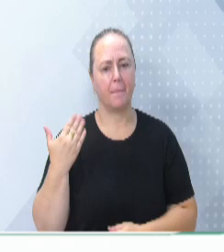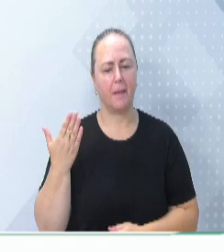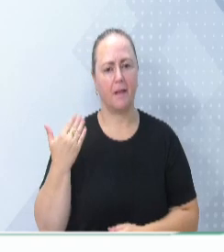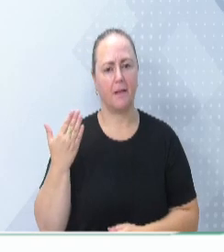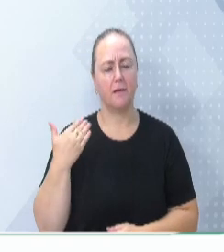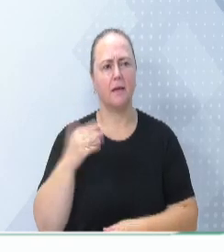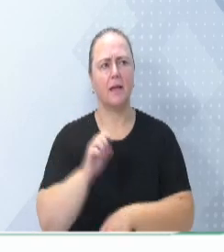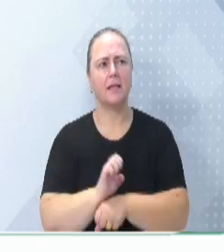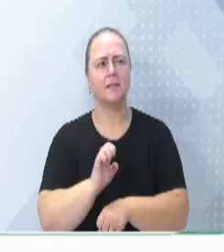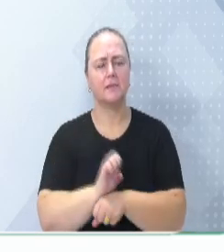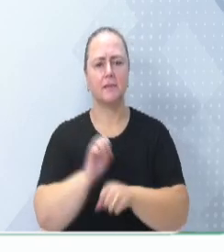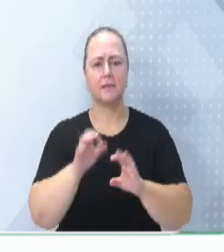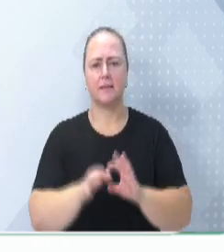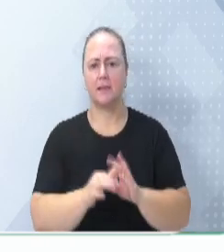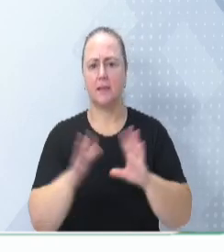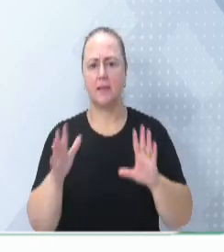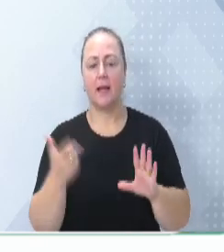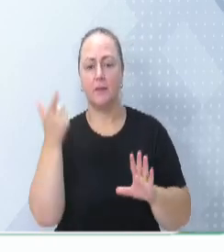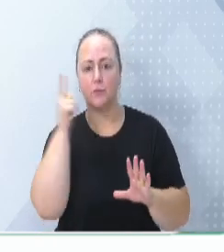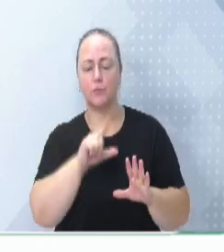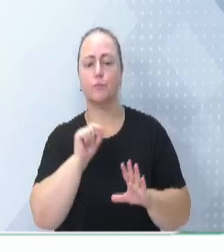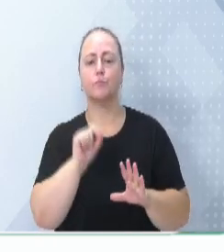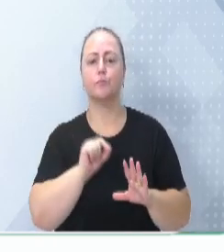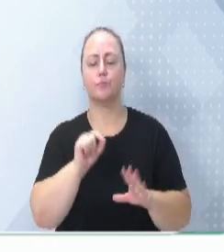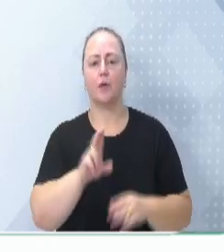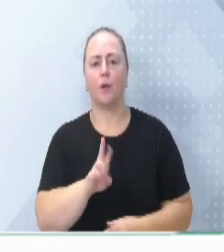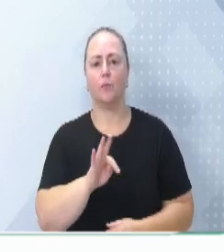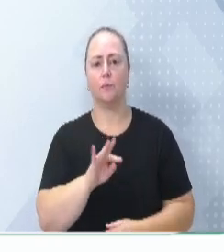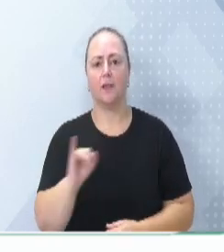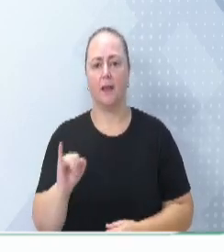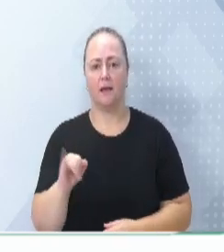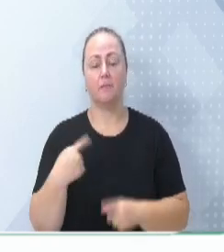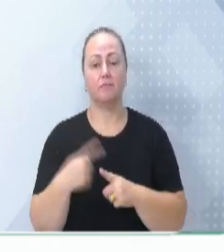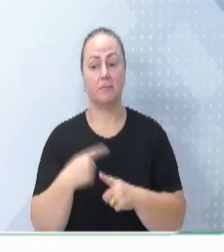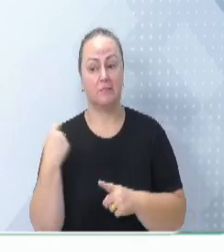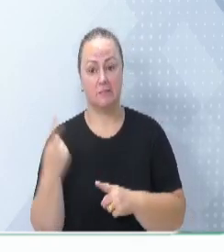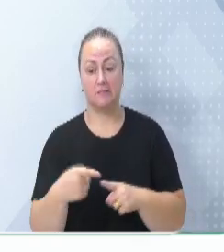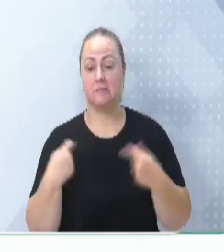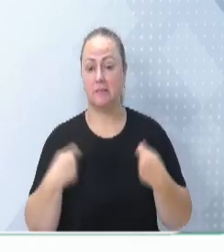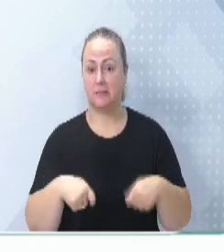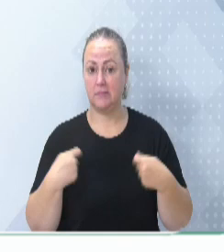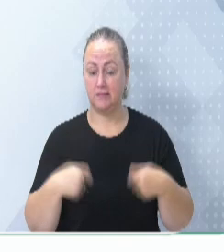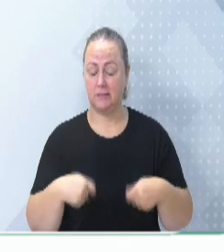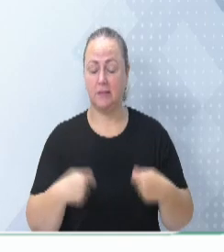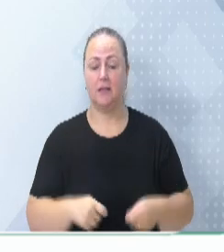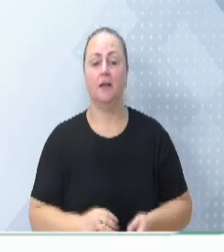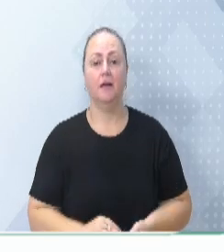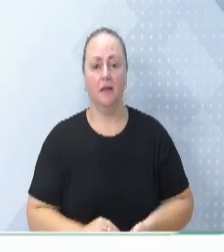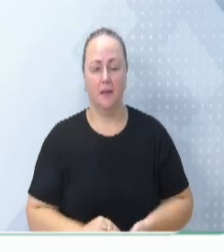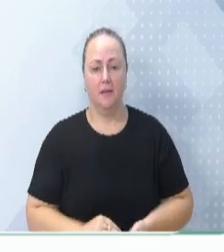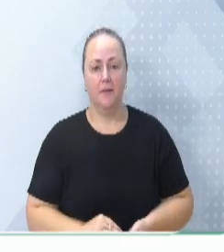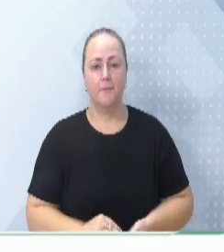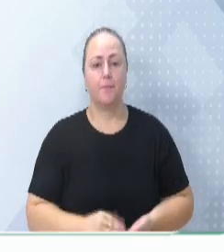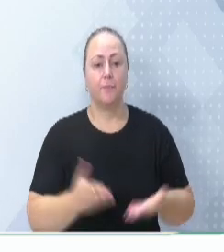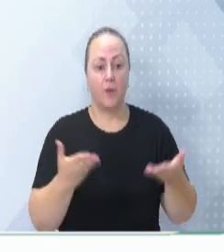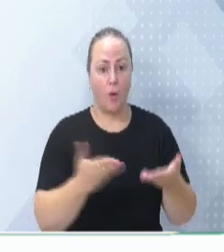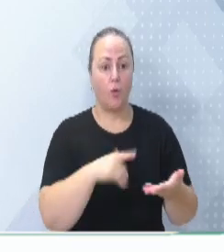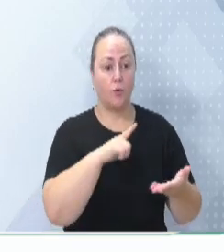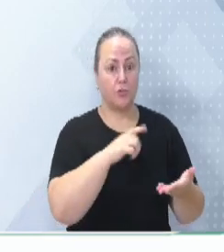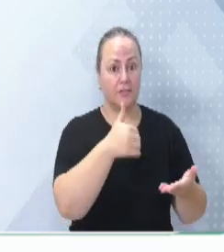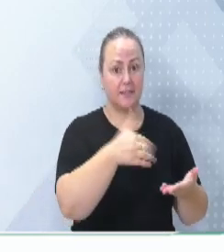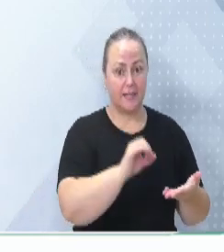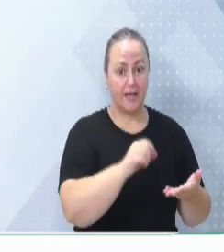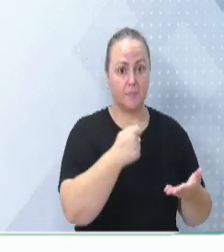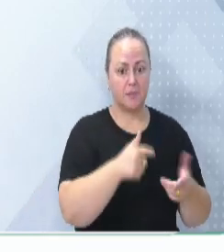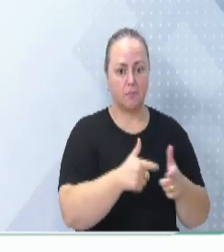liberou dinheiro para ter as UTIs neonatal, que tanto nós precisamos, precisamos ampliar hoje de 10 para 20 UTIs